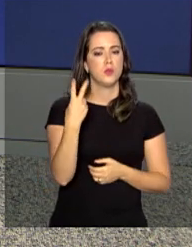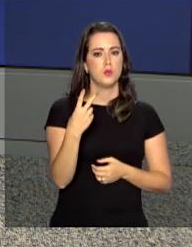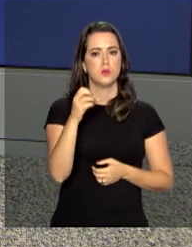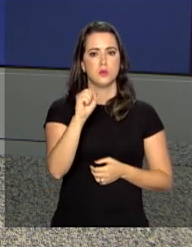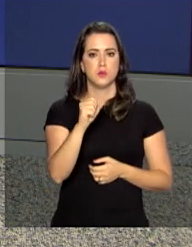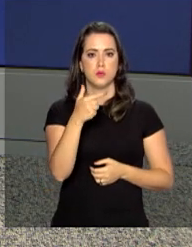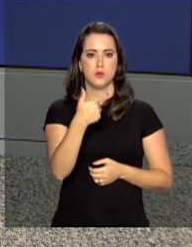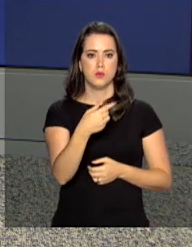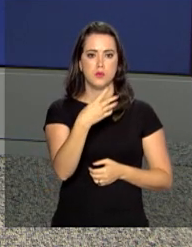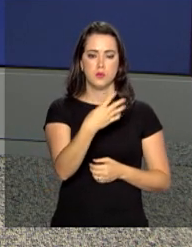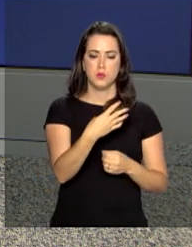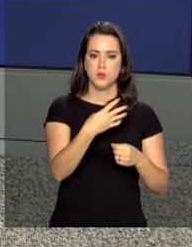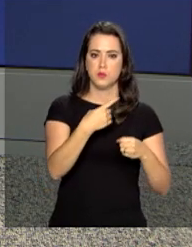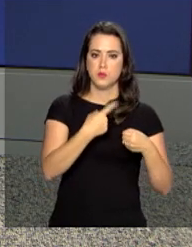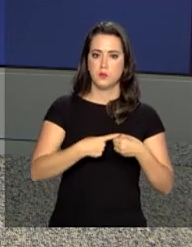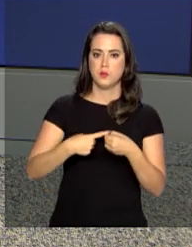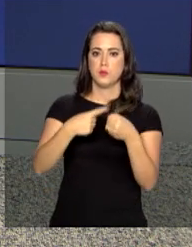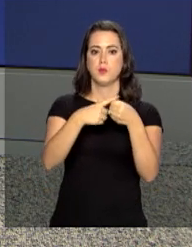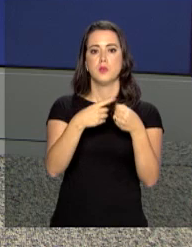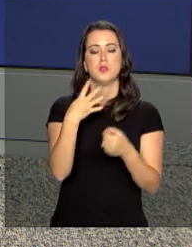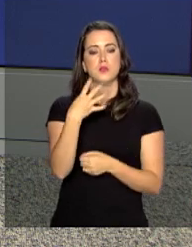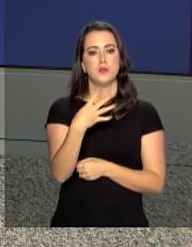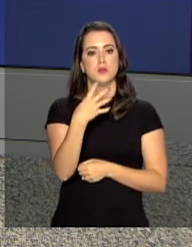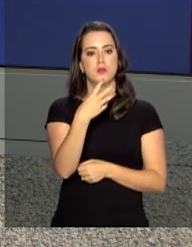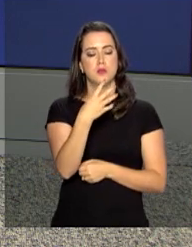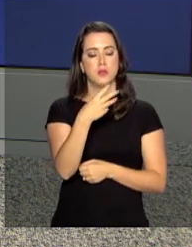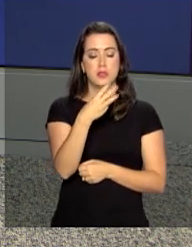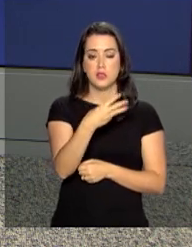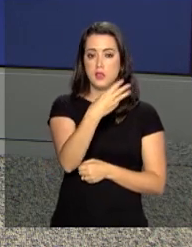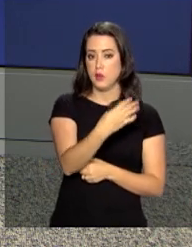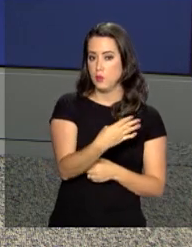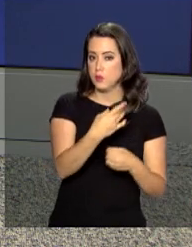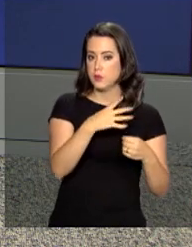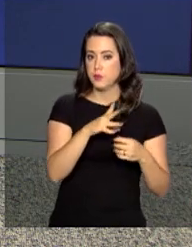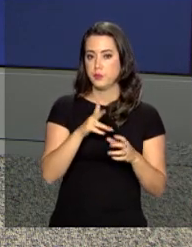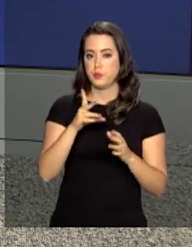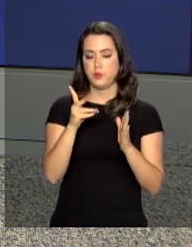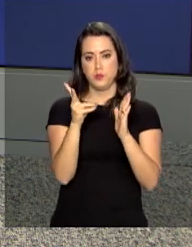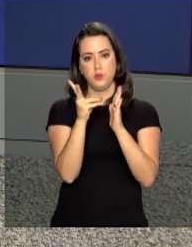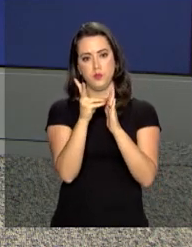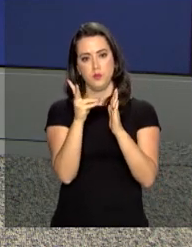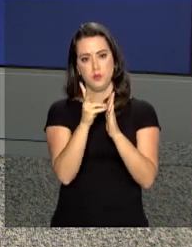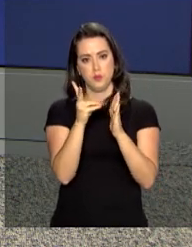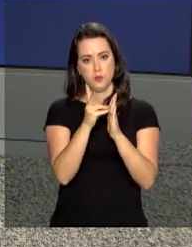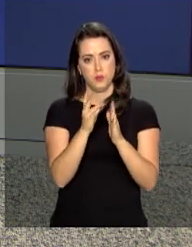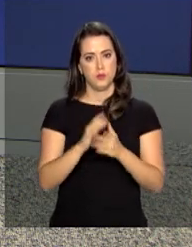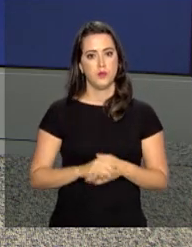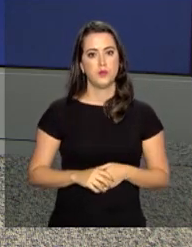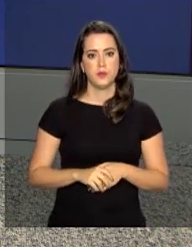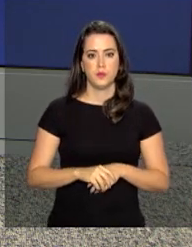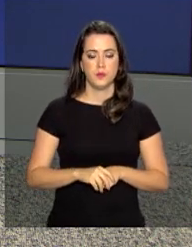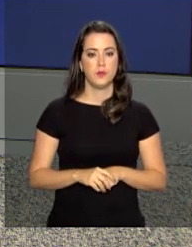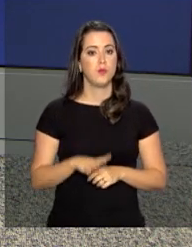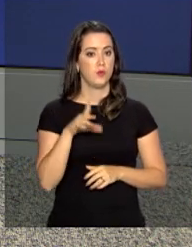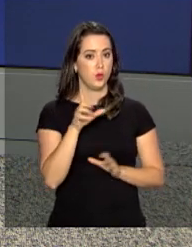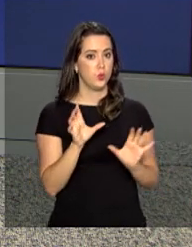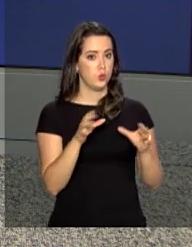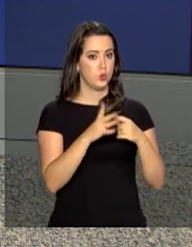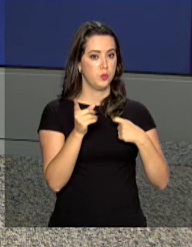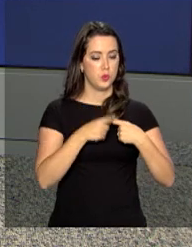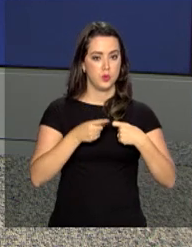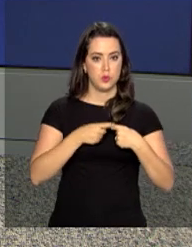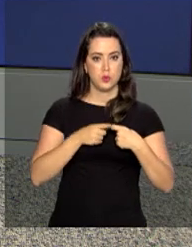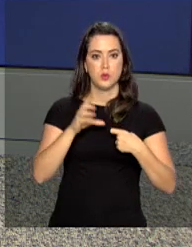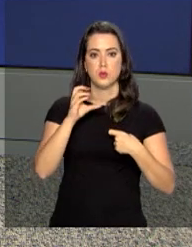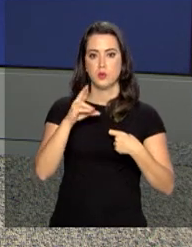.824 municípios e 34 distritos sanitários indígenas. Os médicos